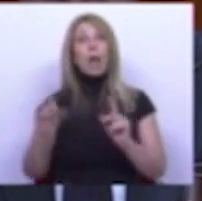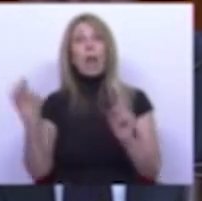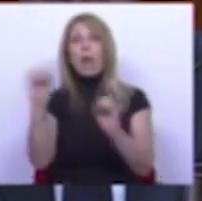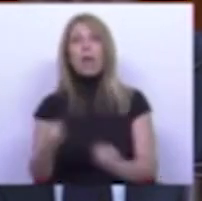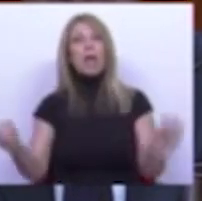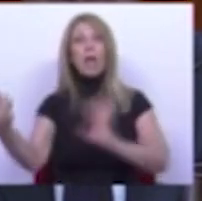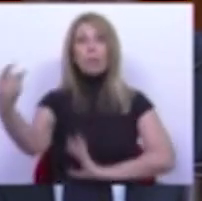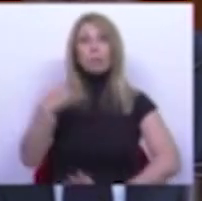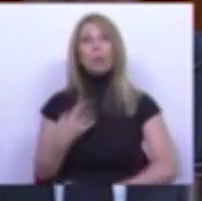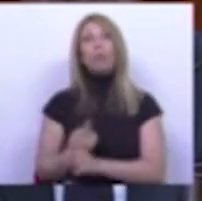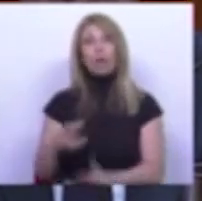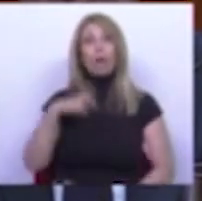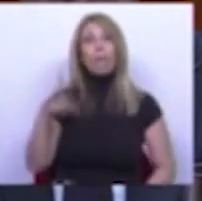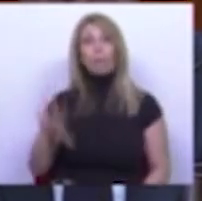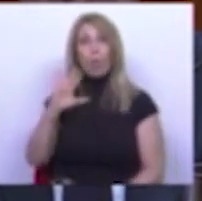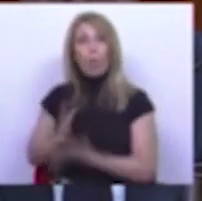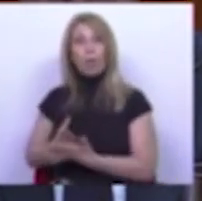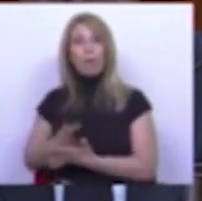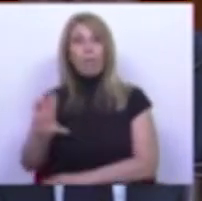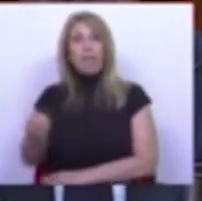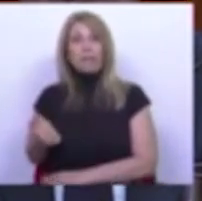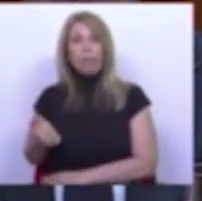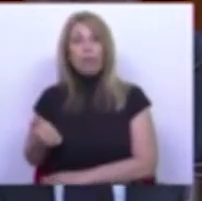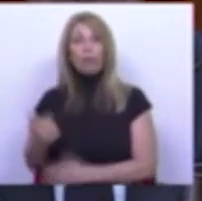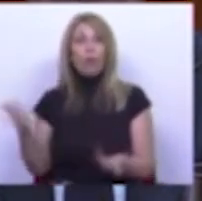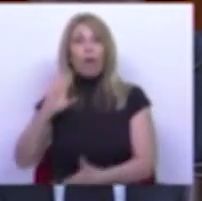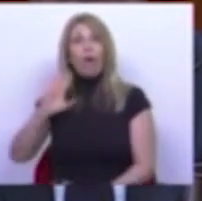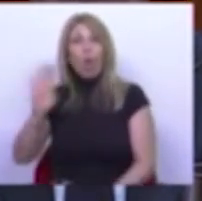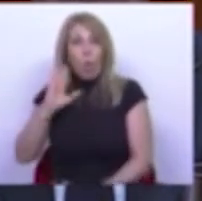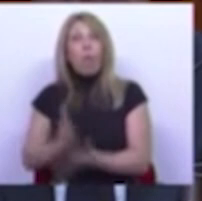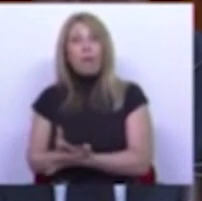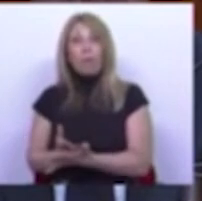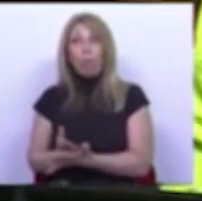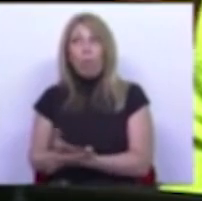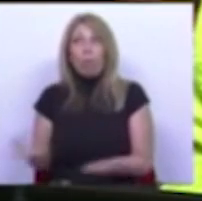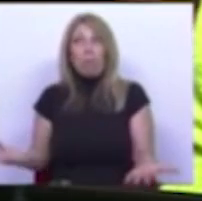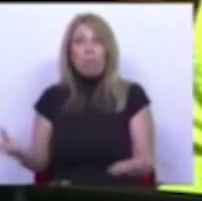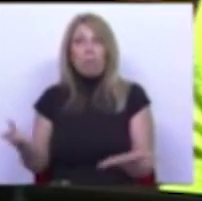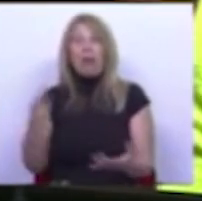15ª posição e quem está em último nunca foi ultrapassado por ninguém que vá à sua frente.